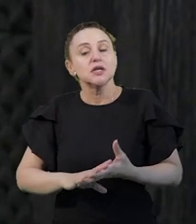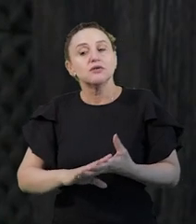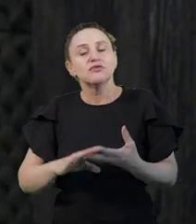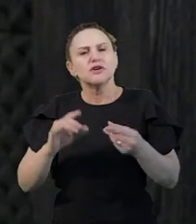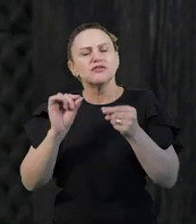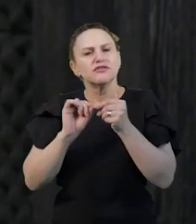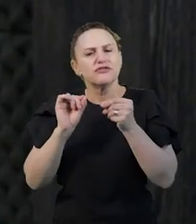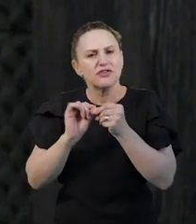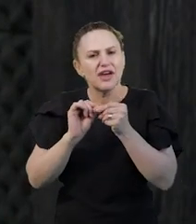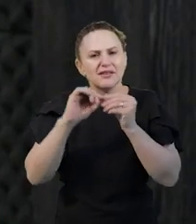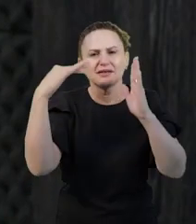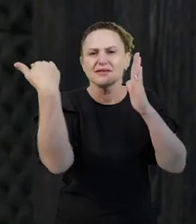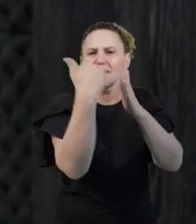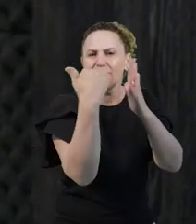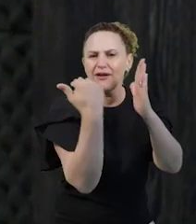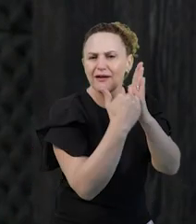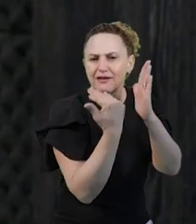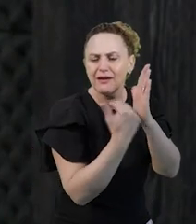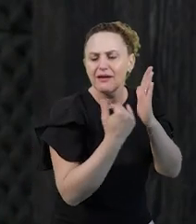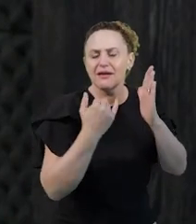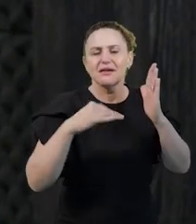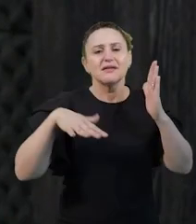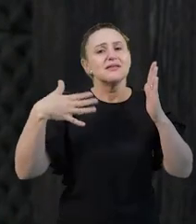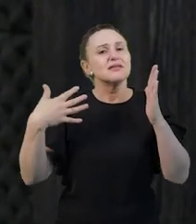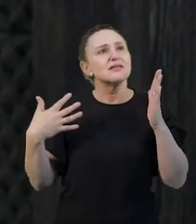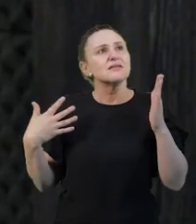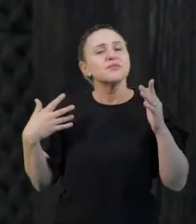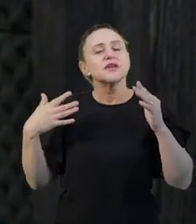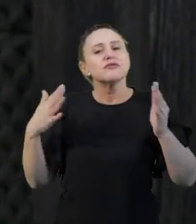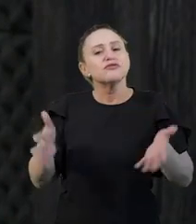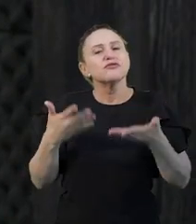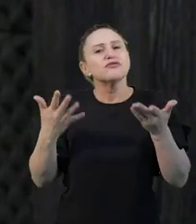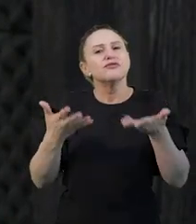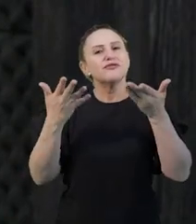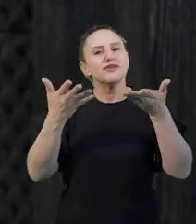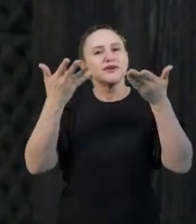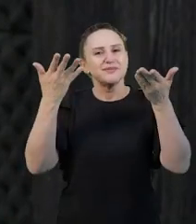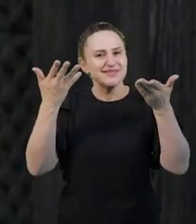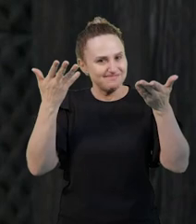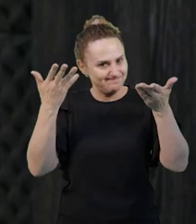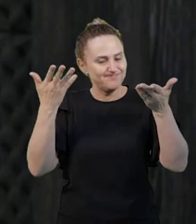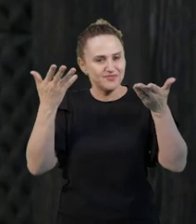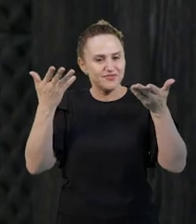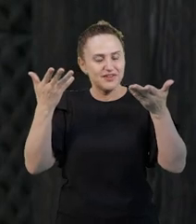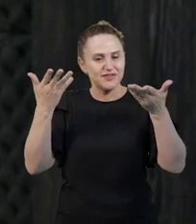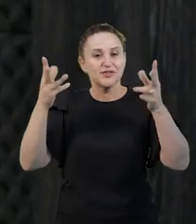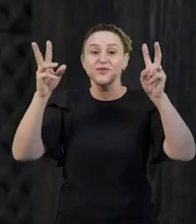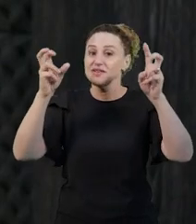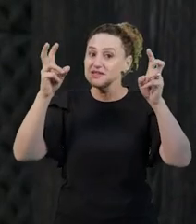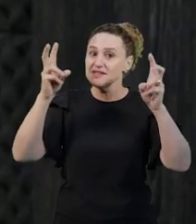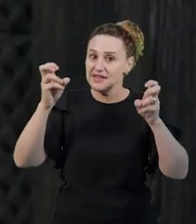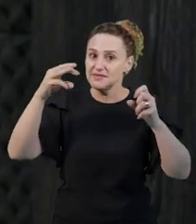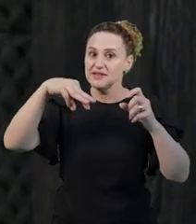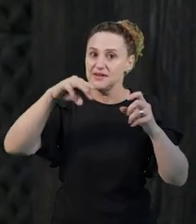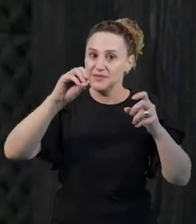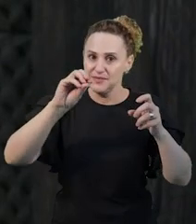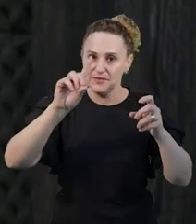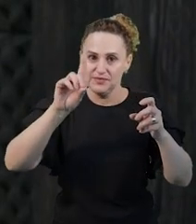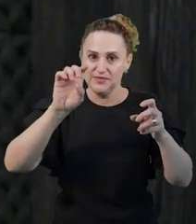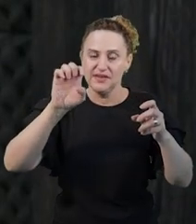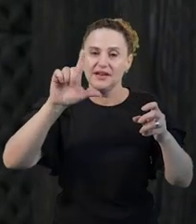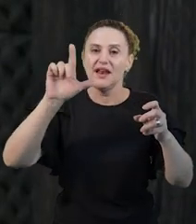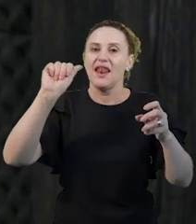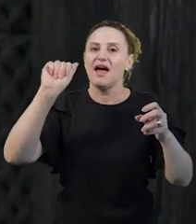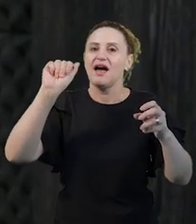que foi me dando sustentação para os procedimentos que foram adotados na modelagem na educação matemática. E